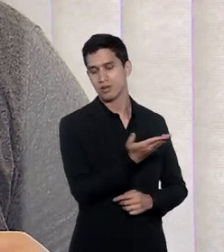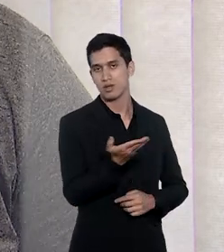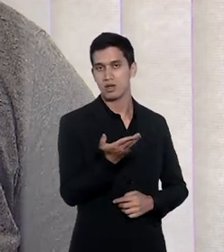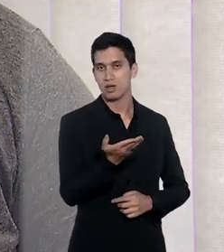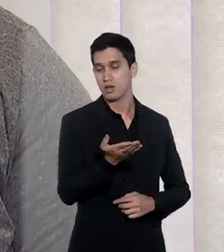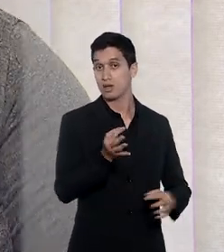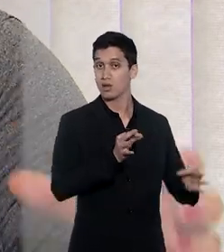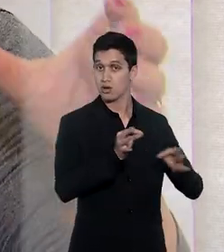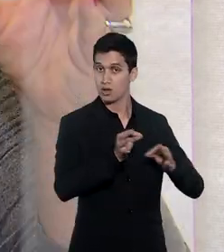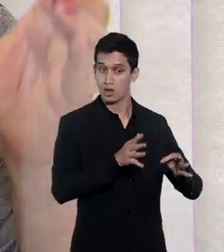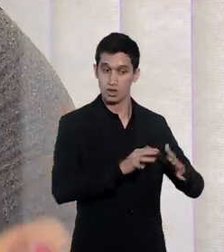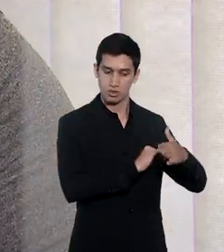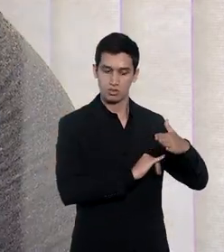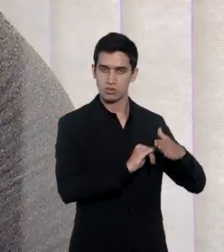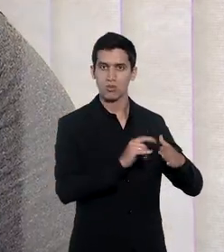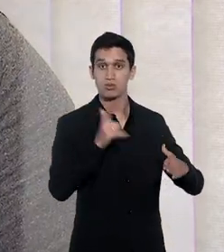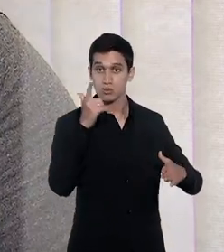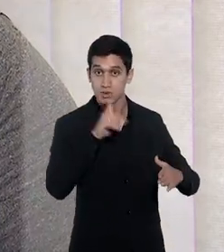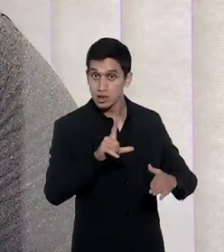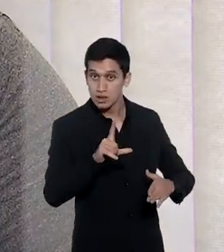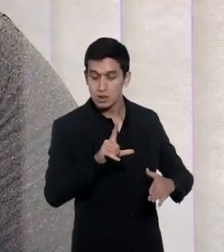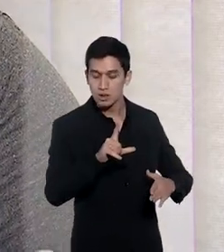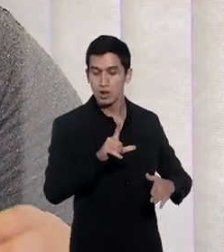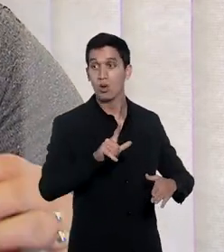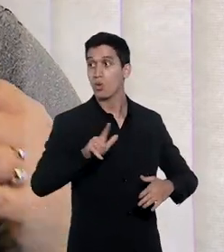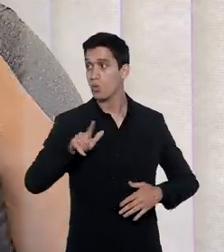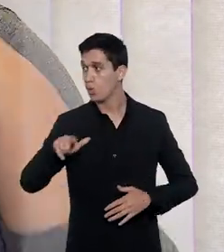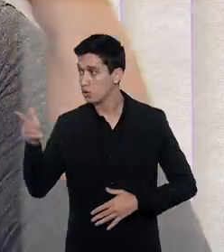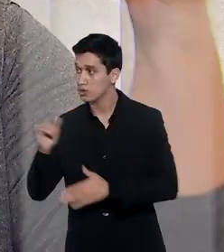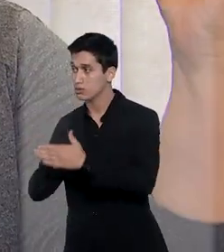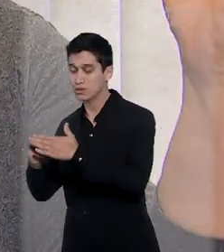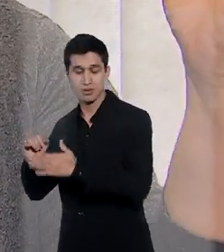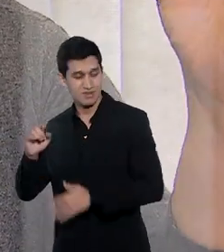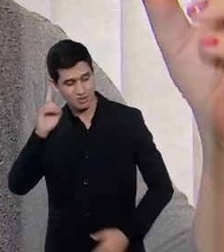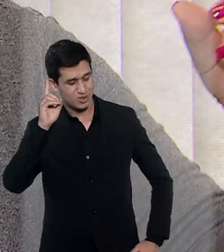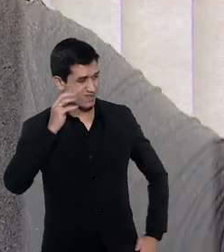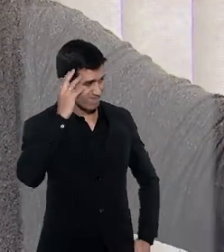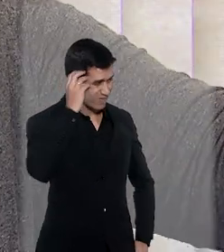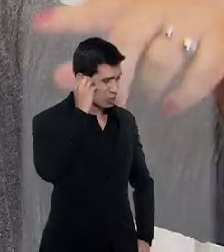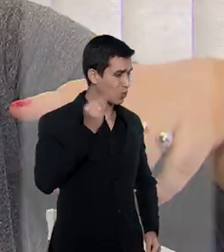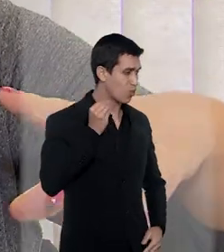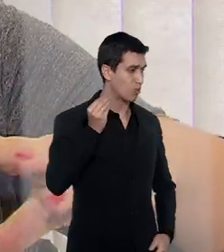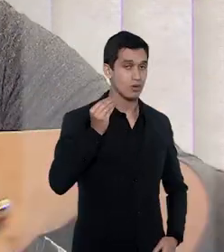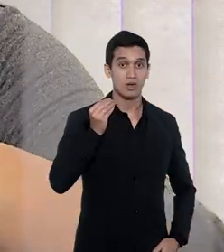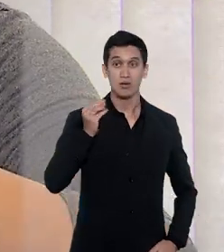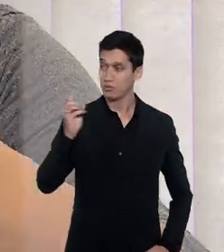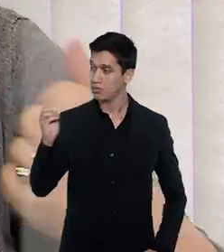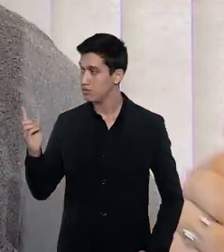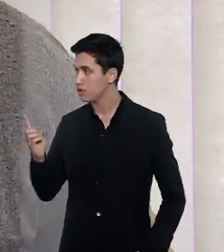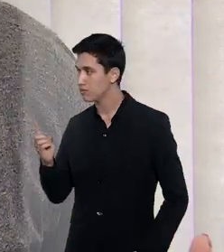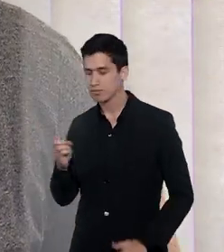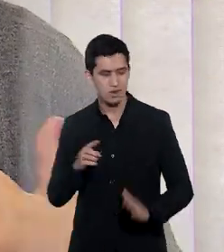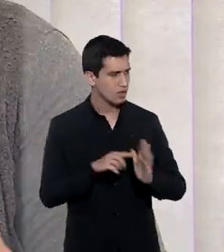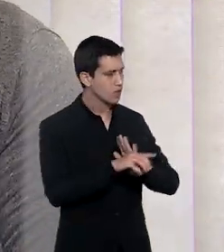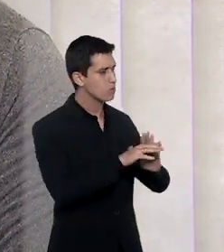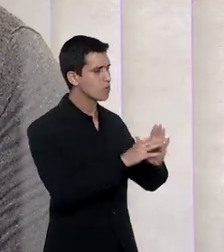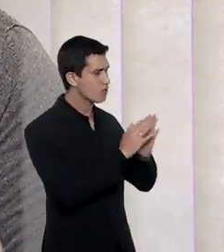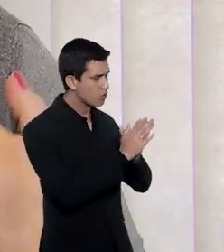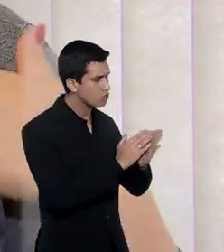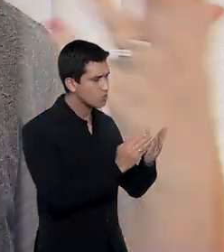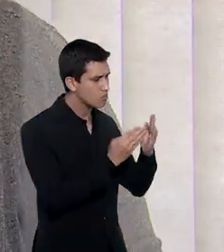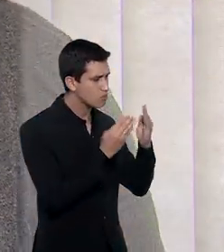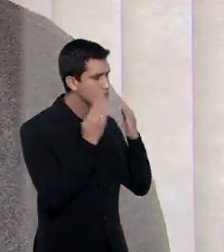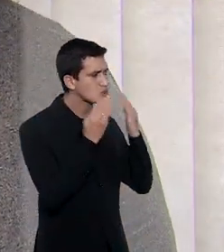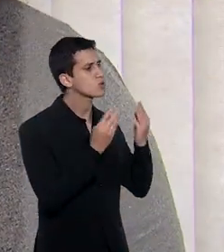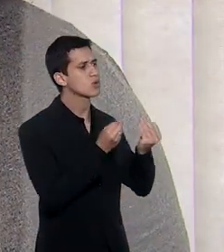cabe. E à medida que uma instituição consegue fazer, outra que está em dúvida pode vir e falar assim, me ensina, me mostra,